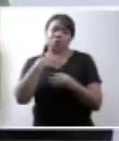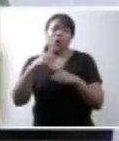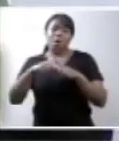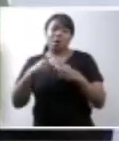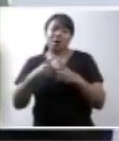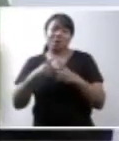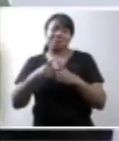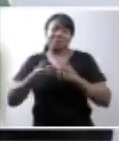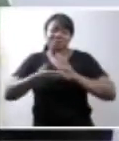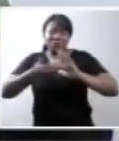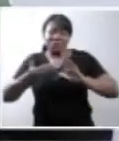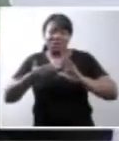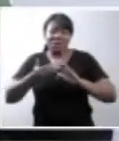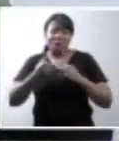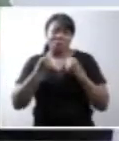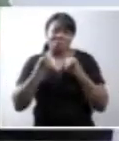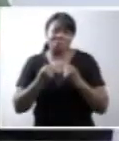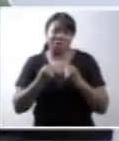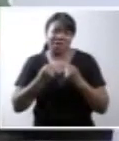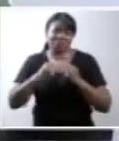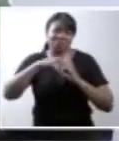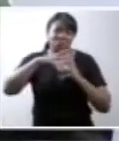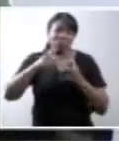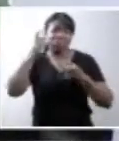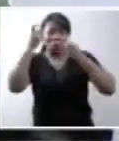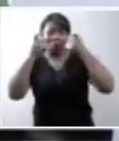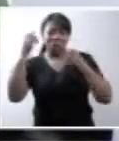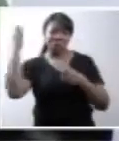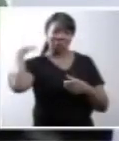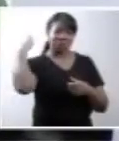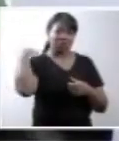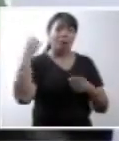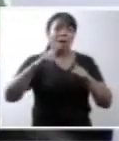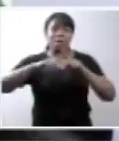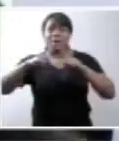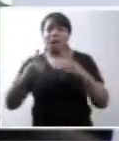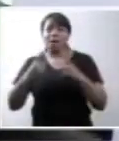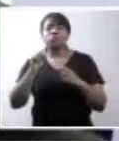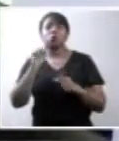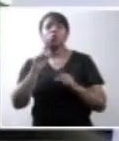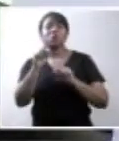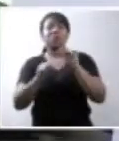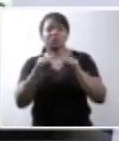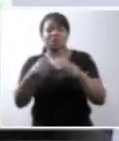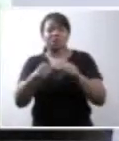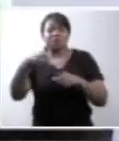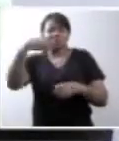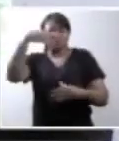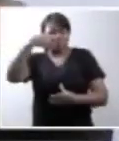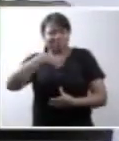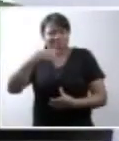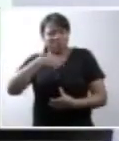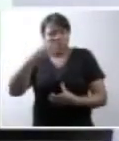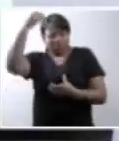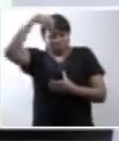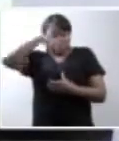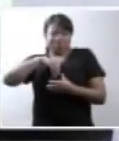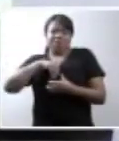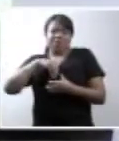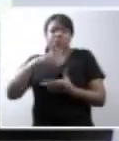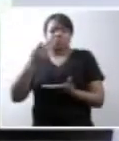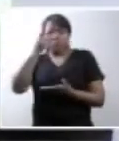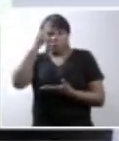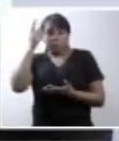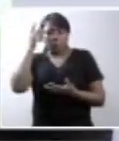tirar o peso do mundo de suas costas, aquietar aquilo que estava se passando. Para Érica,